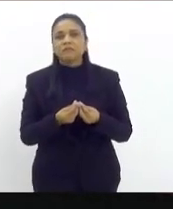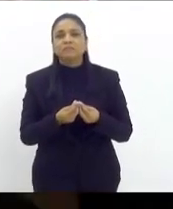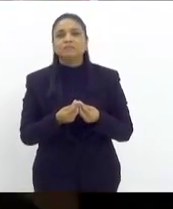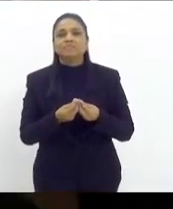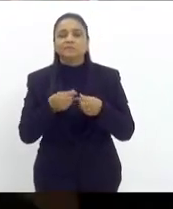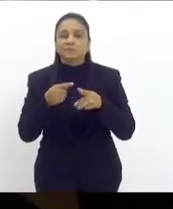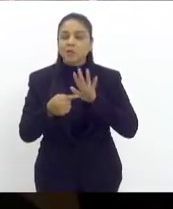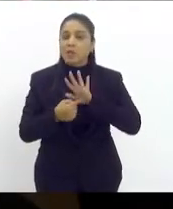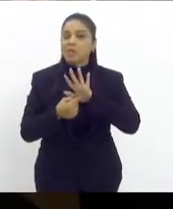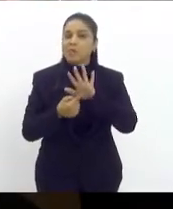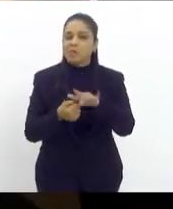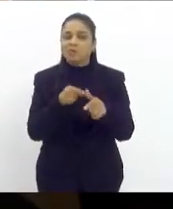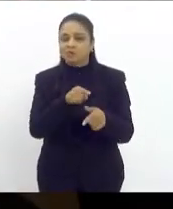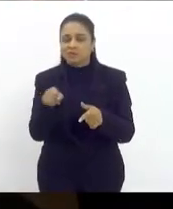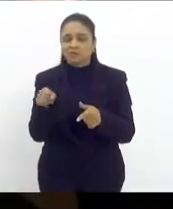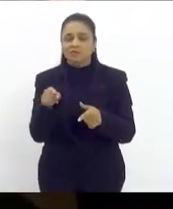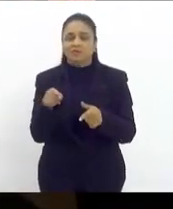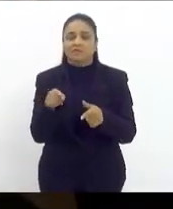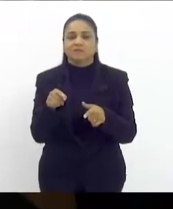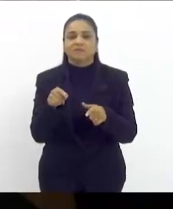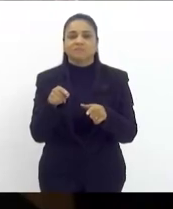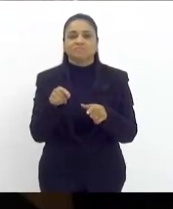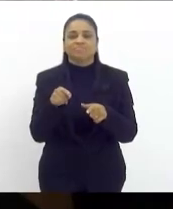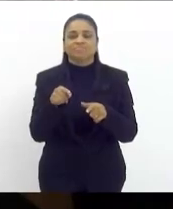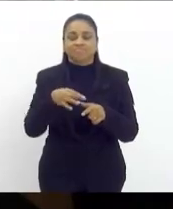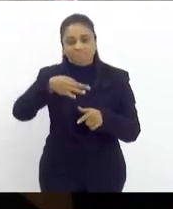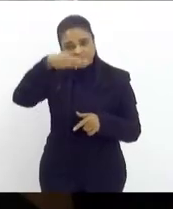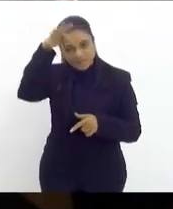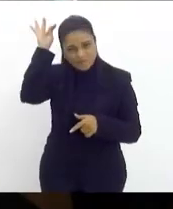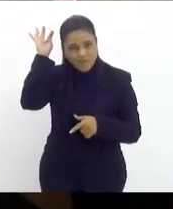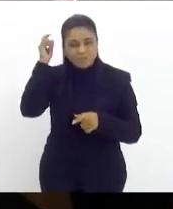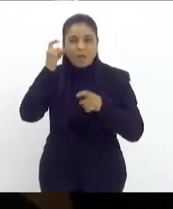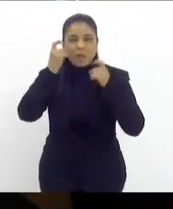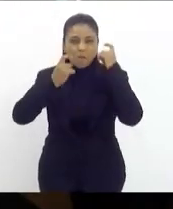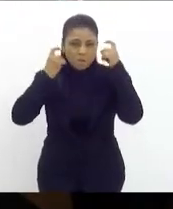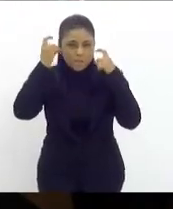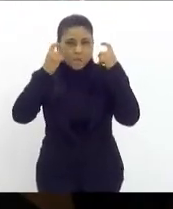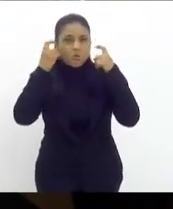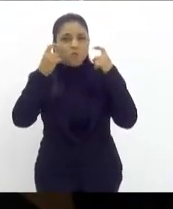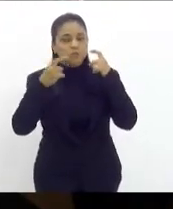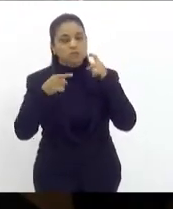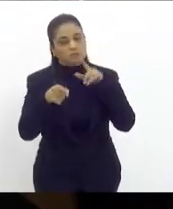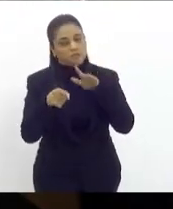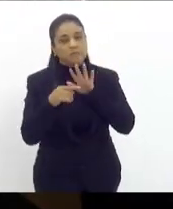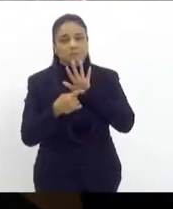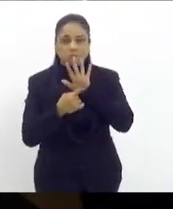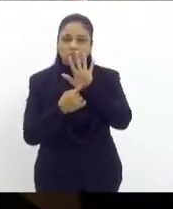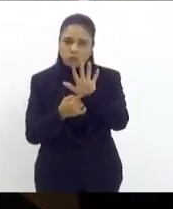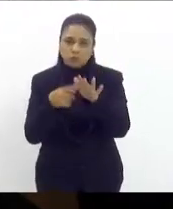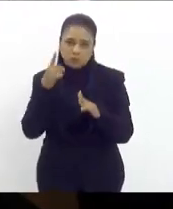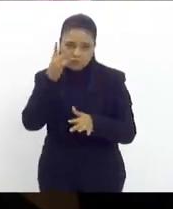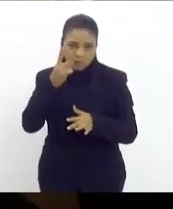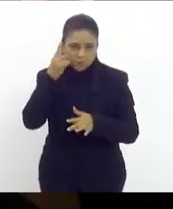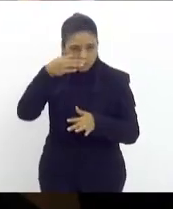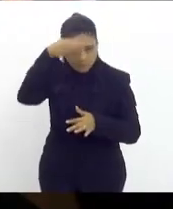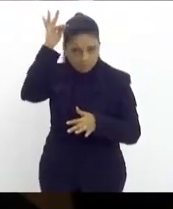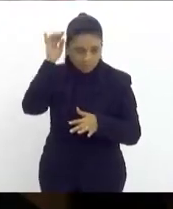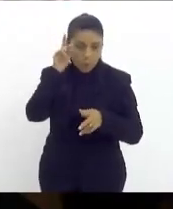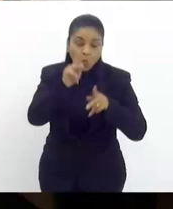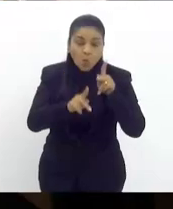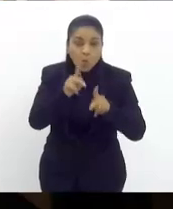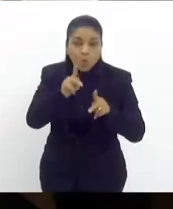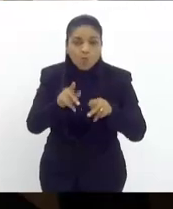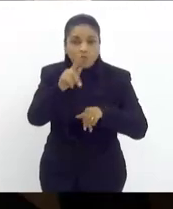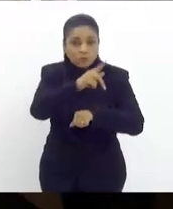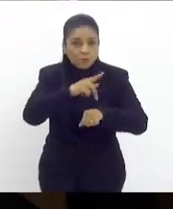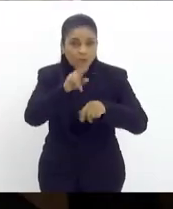saudar as falas e trazer Fred a preocupação que vossa excelência demonstrou com os venezuelanos com o povo